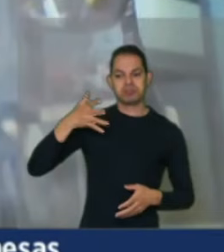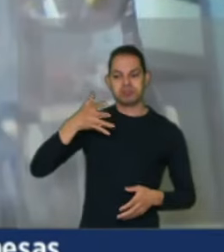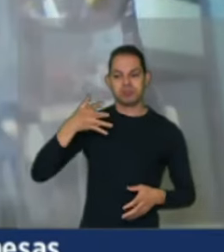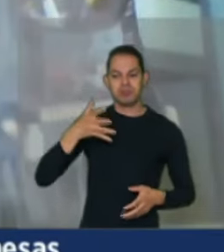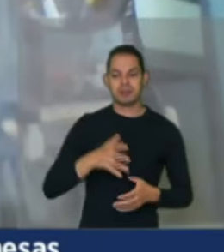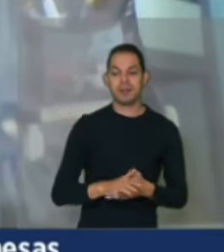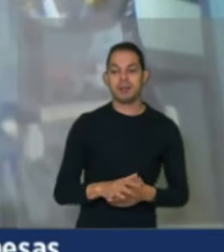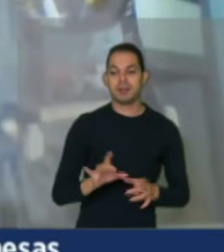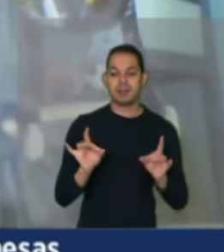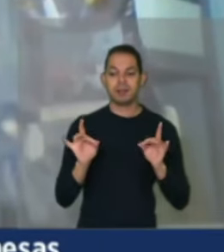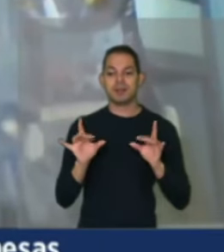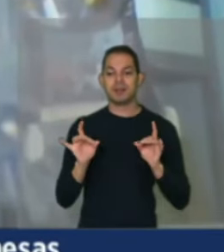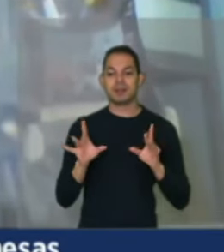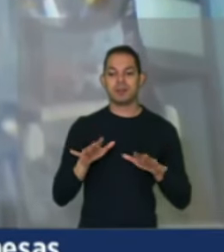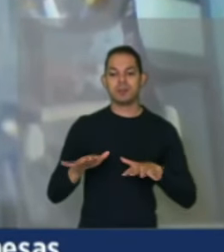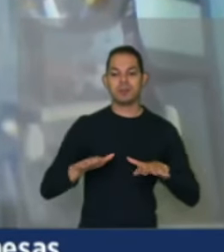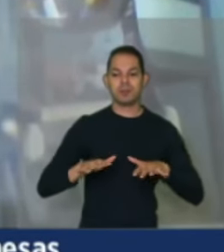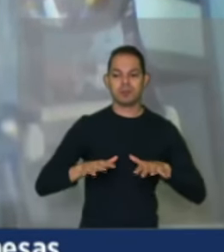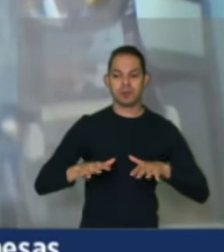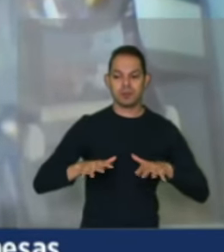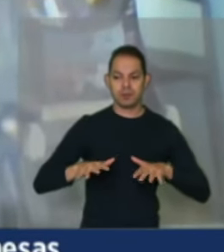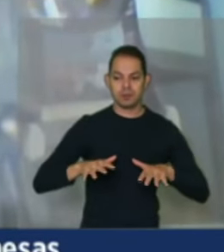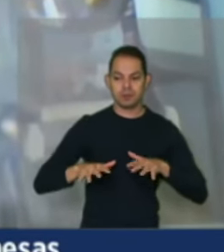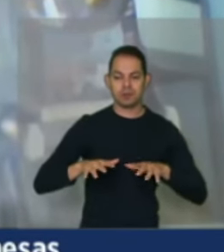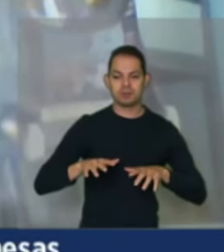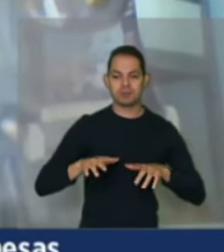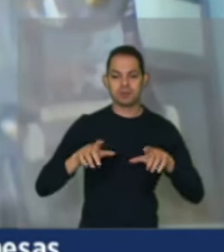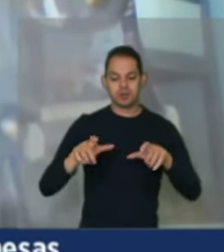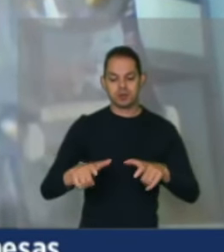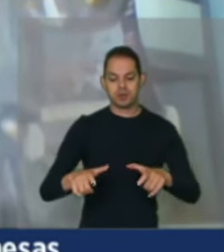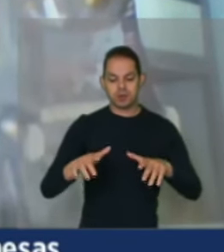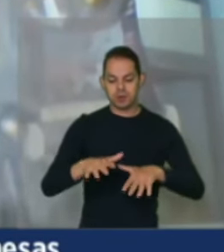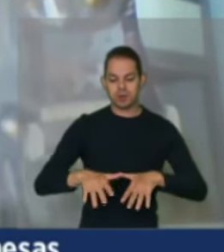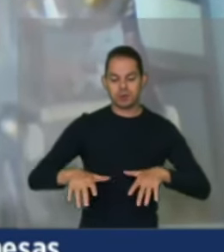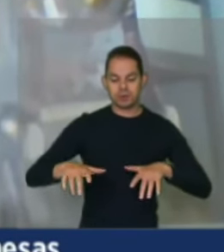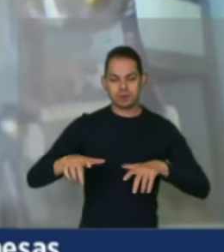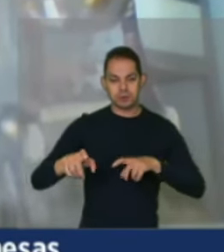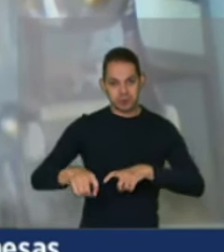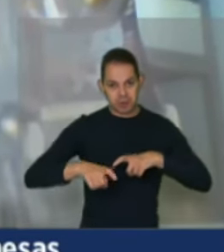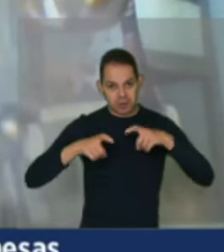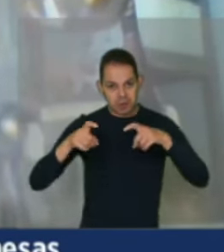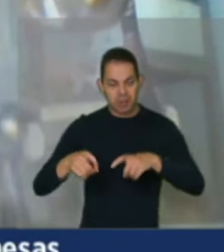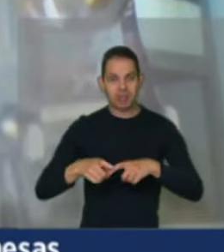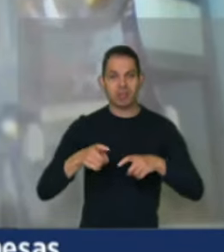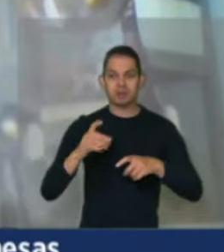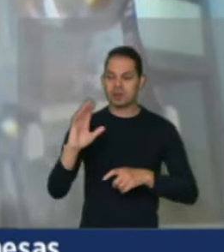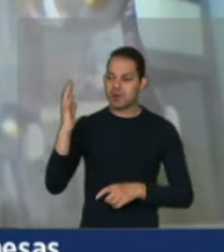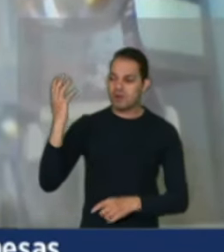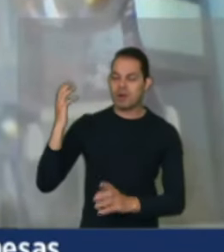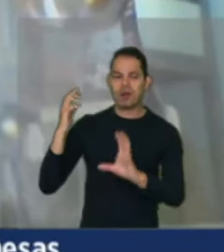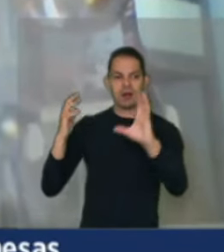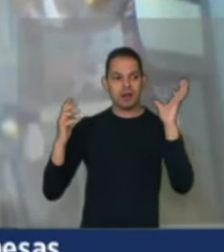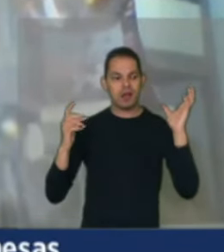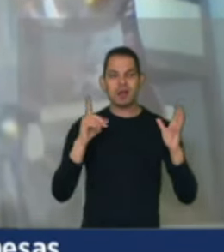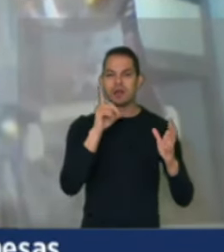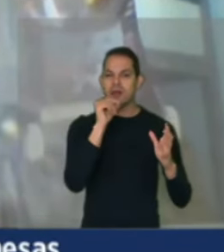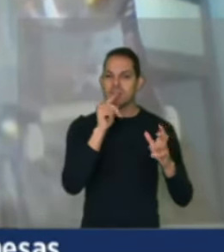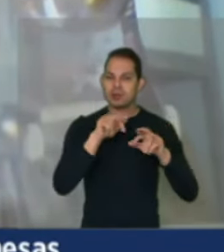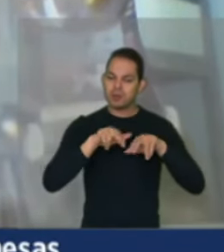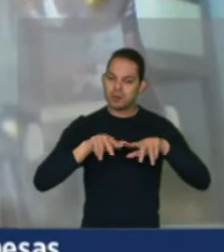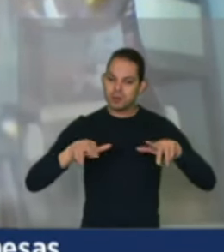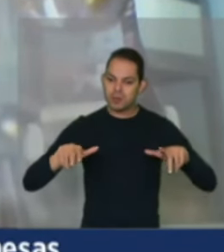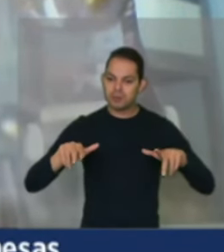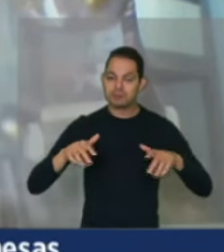especial aos movimentos do campo, das florestas e das águas. Quero aqui iniciar com o meu